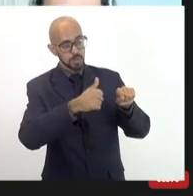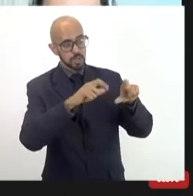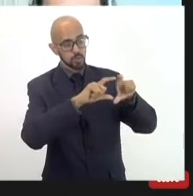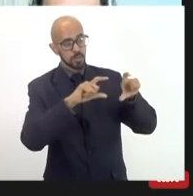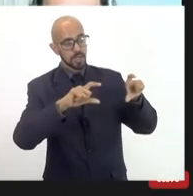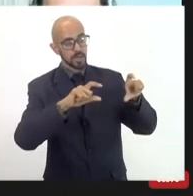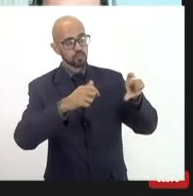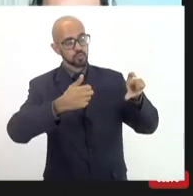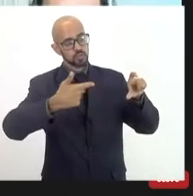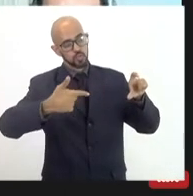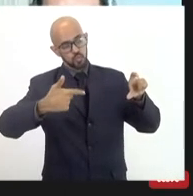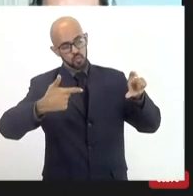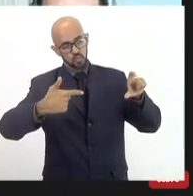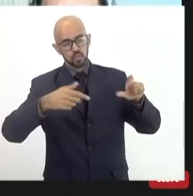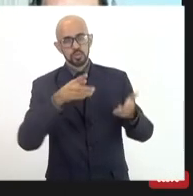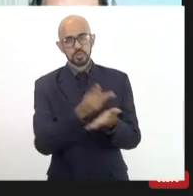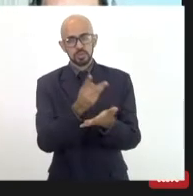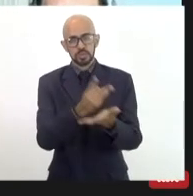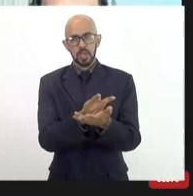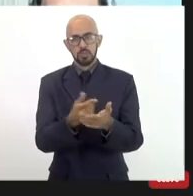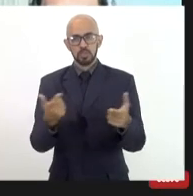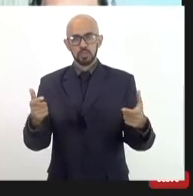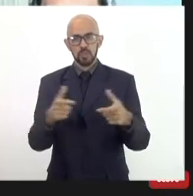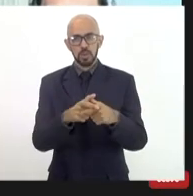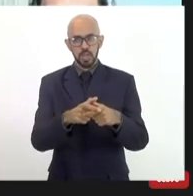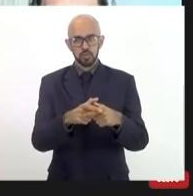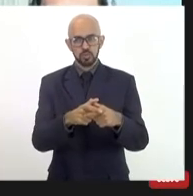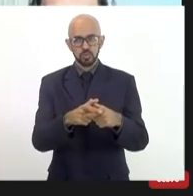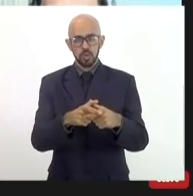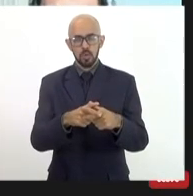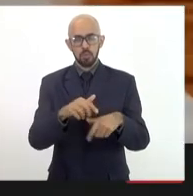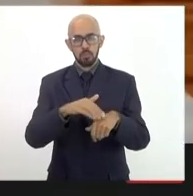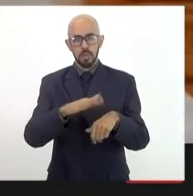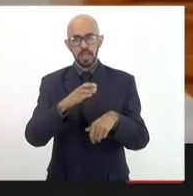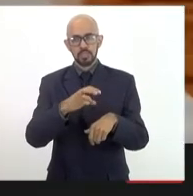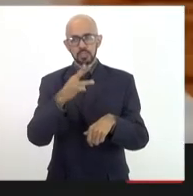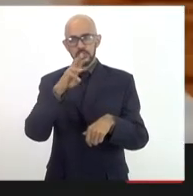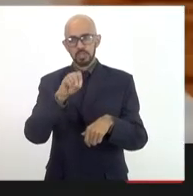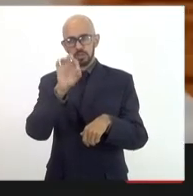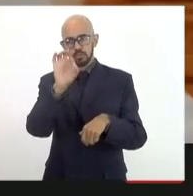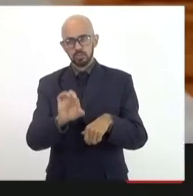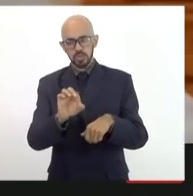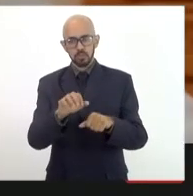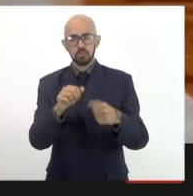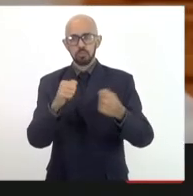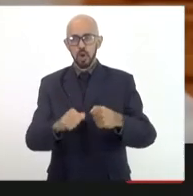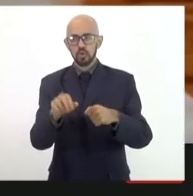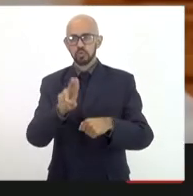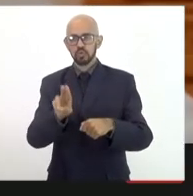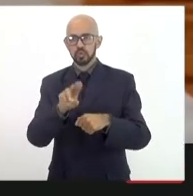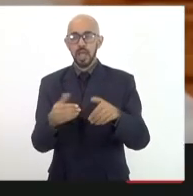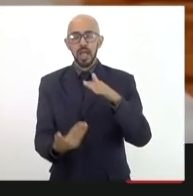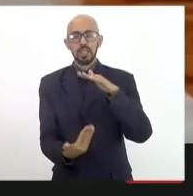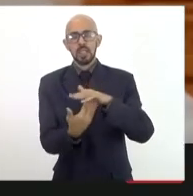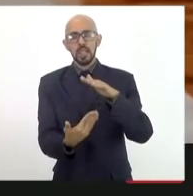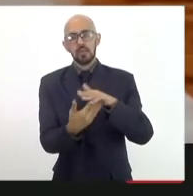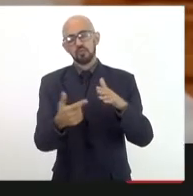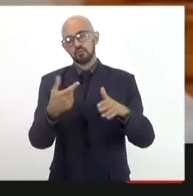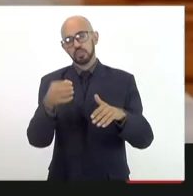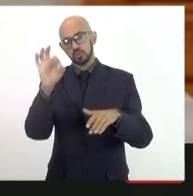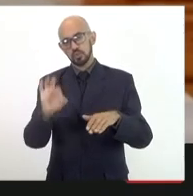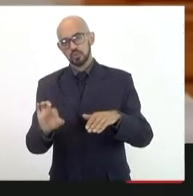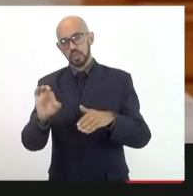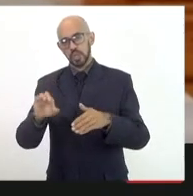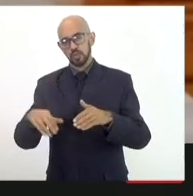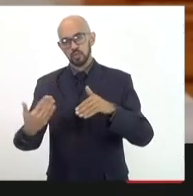sempre que houver uma redução maior de 30%, poderá usar até 20% do fundo para custeio, mas